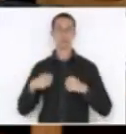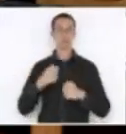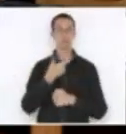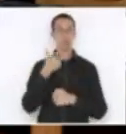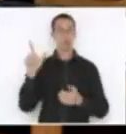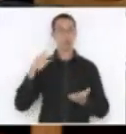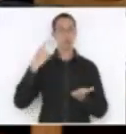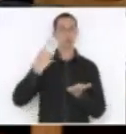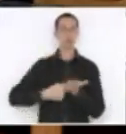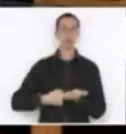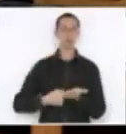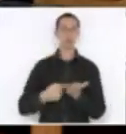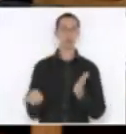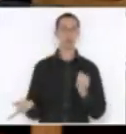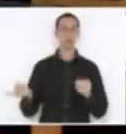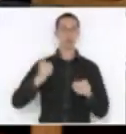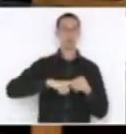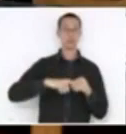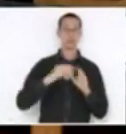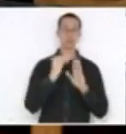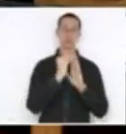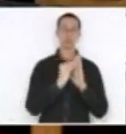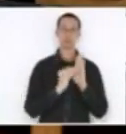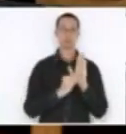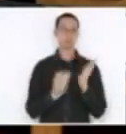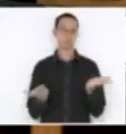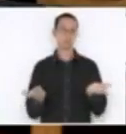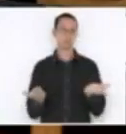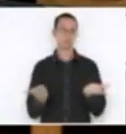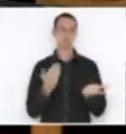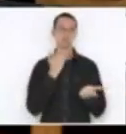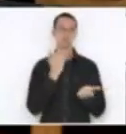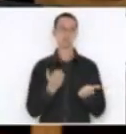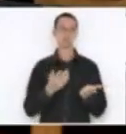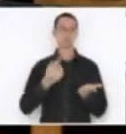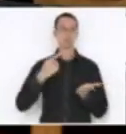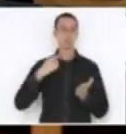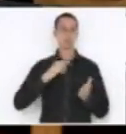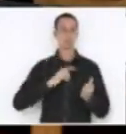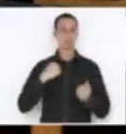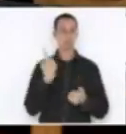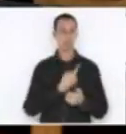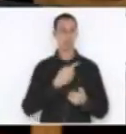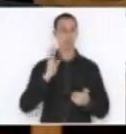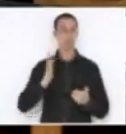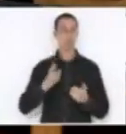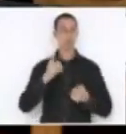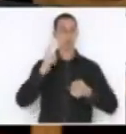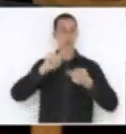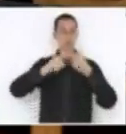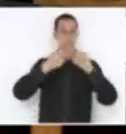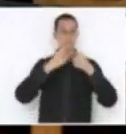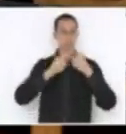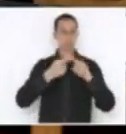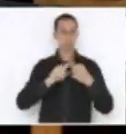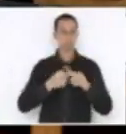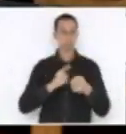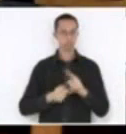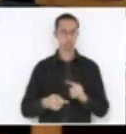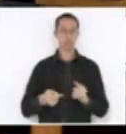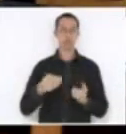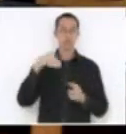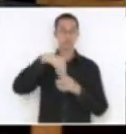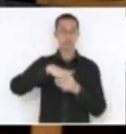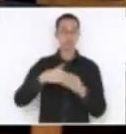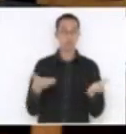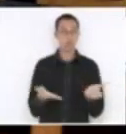porque senão não tem sentido. Nós temos todo um encaminhamento para trazermos a votação para hoje. Hoje nós temos um quórum elevado, nós retiramos de pauta e eu